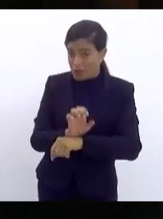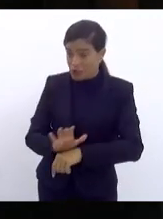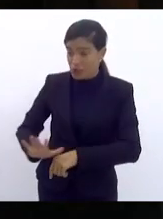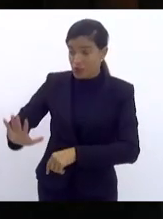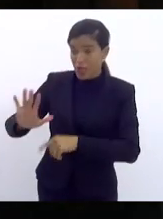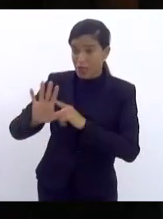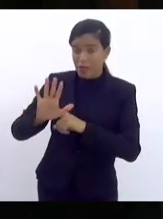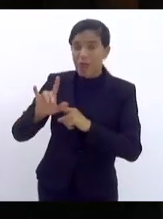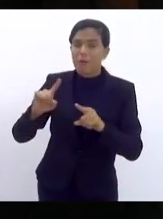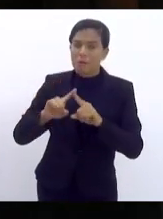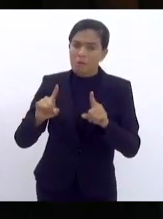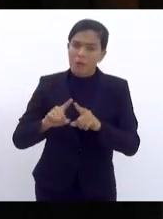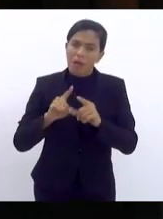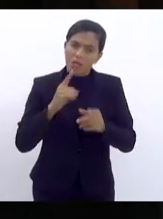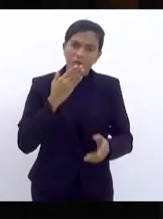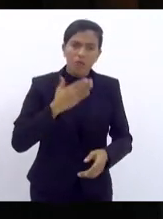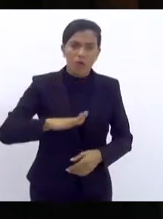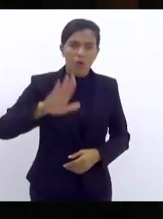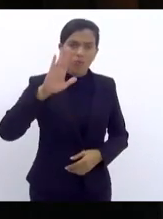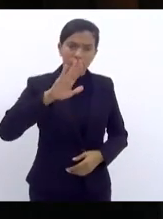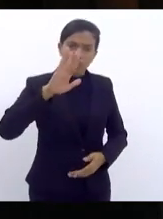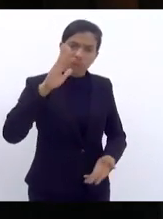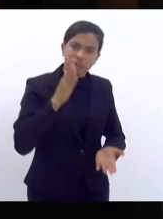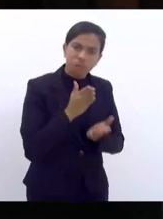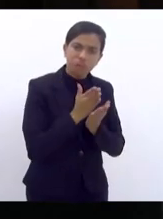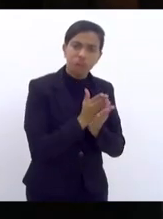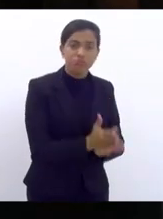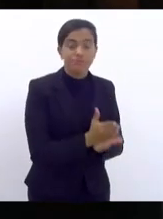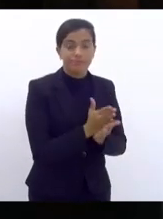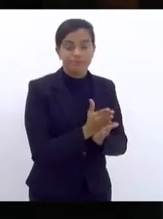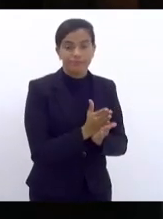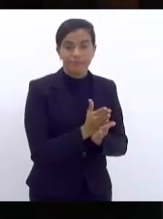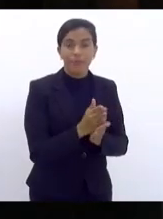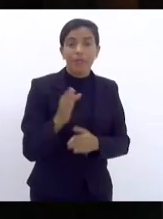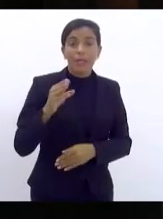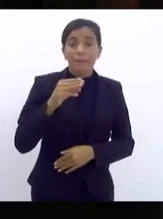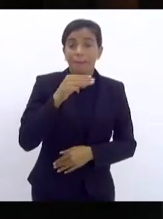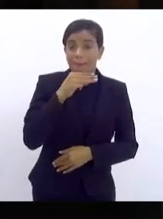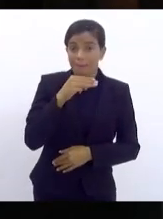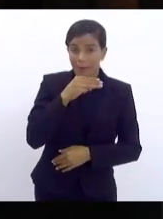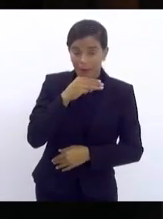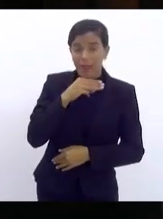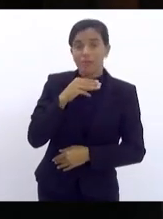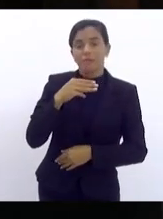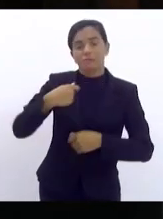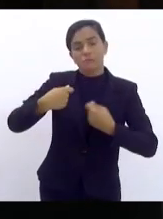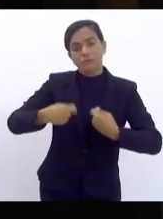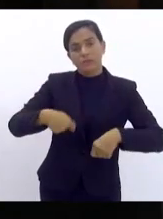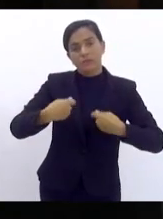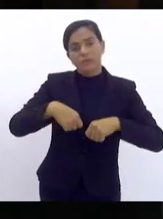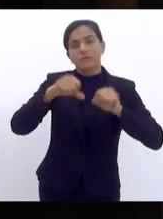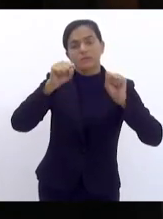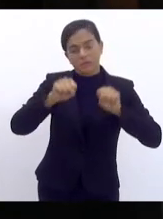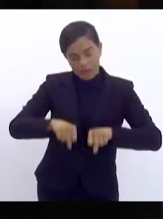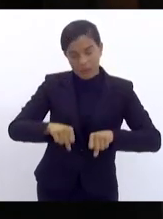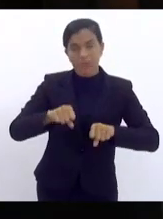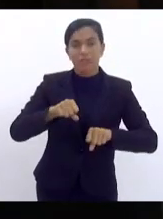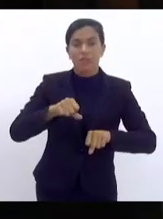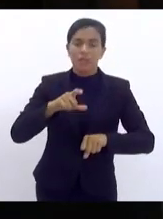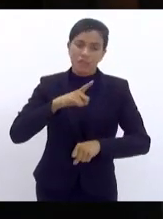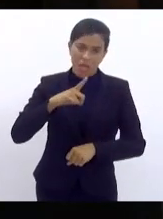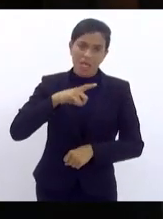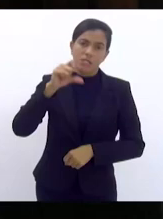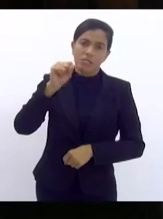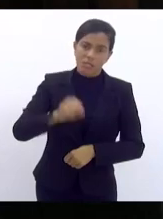fato, eu vou cumprir o que eu falei. Que Mangaratiba tem, sim, um deputado estadual